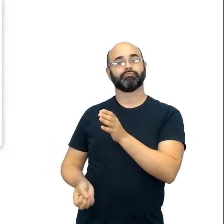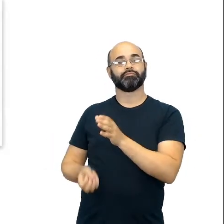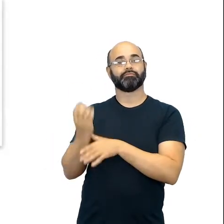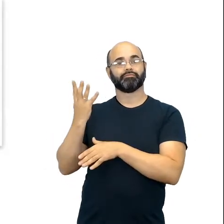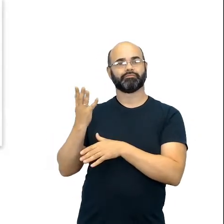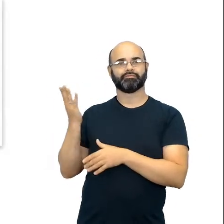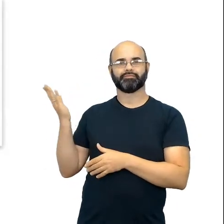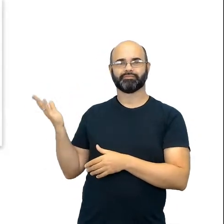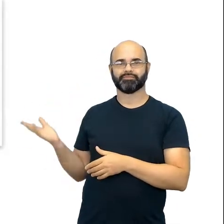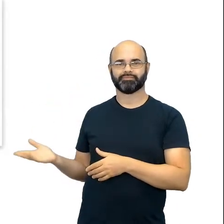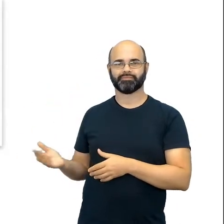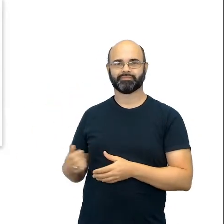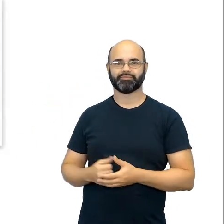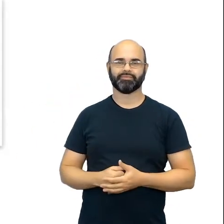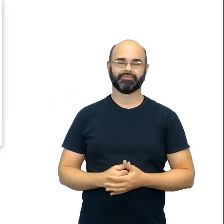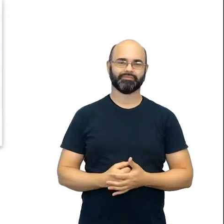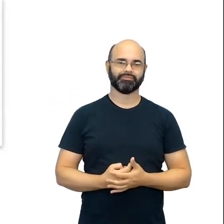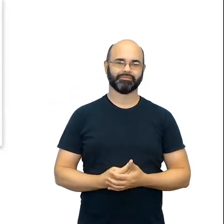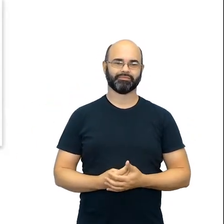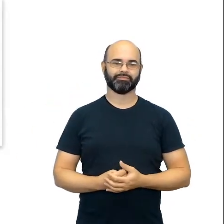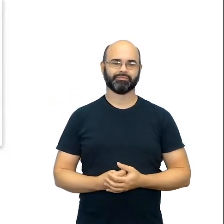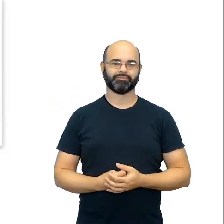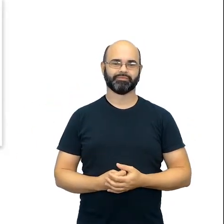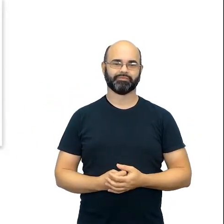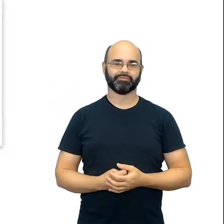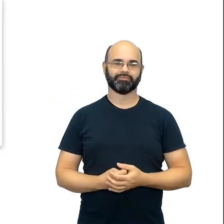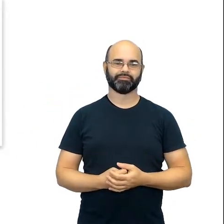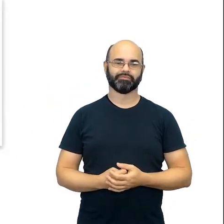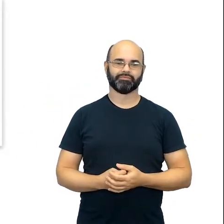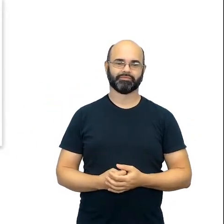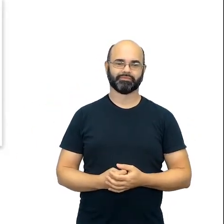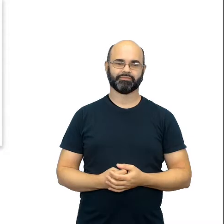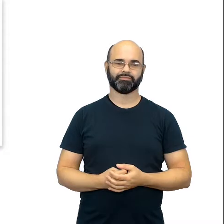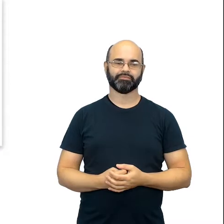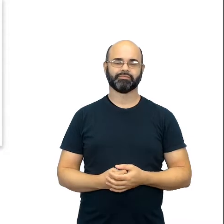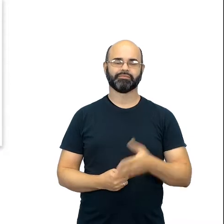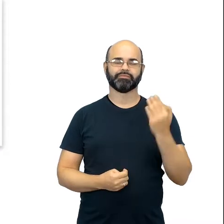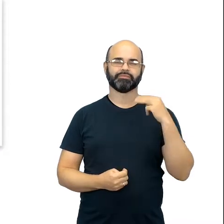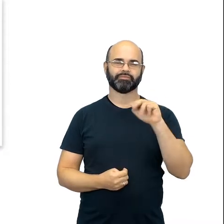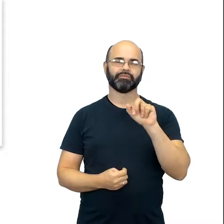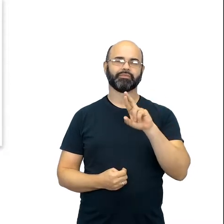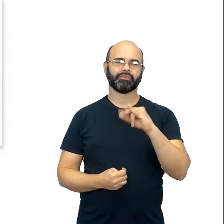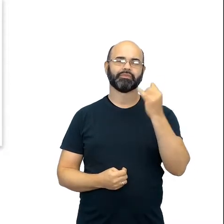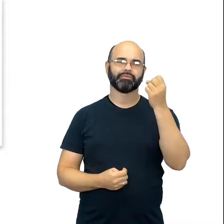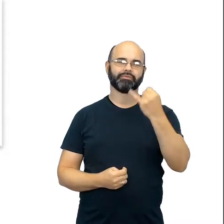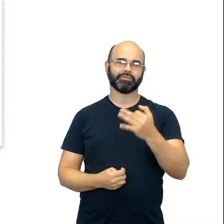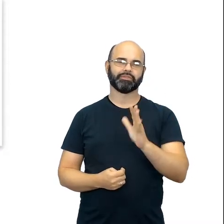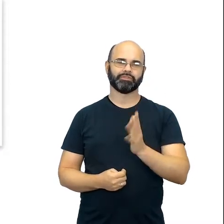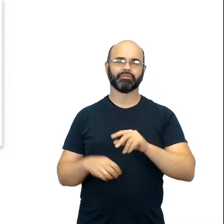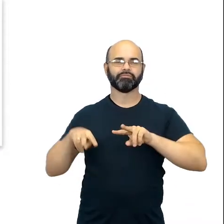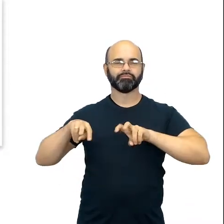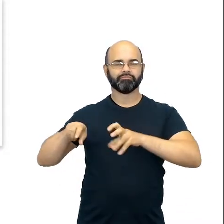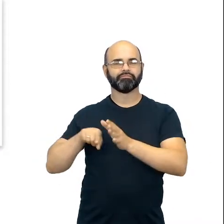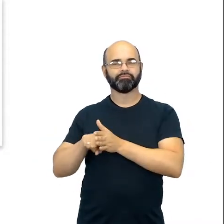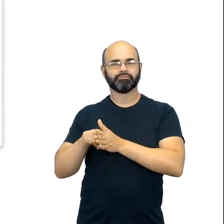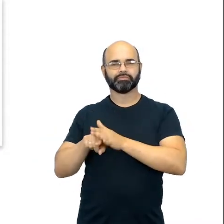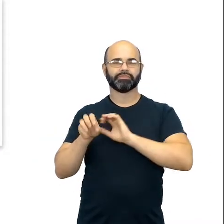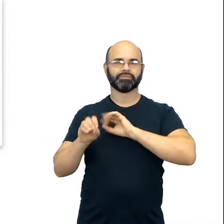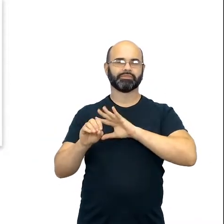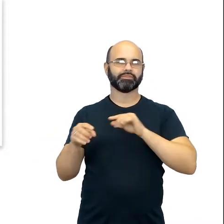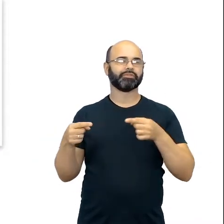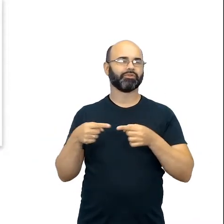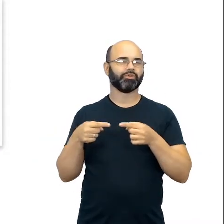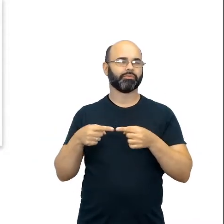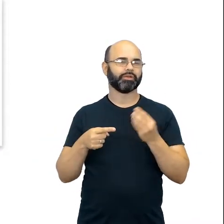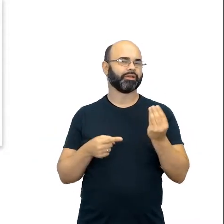Vocês já viram, a Mari já deu uma boa trabalhada com vocês em relação ao que é ensino de investigação. Quem, porventura, não